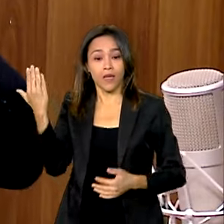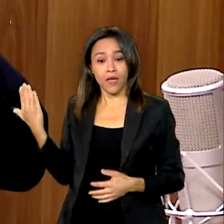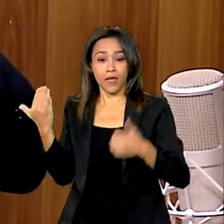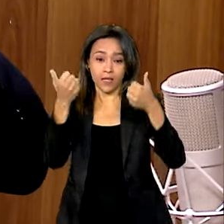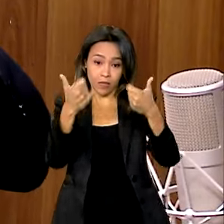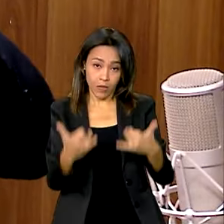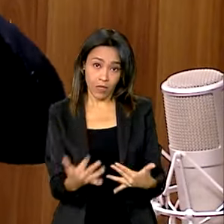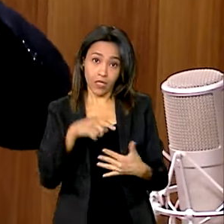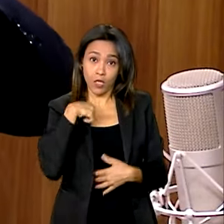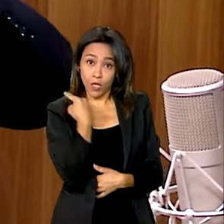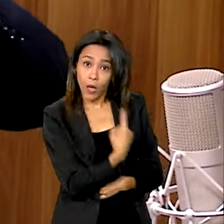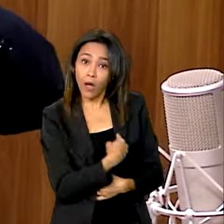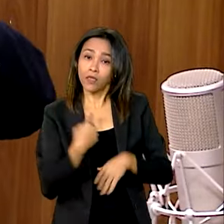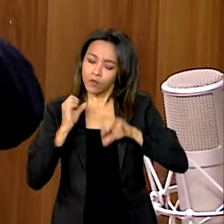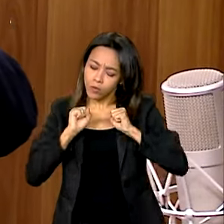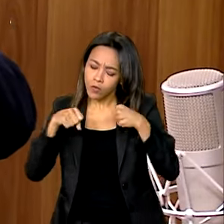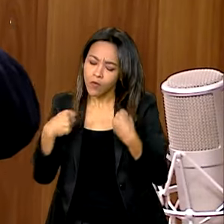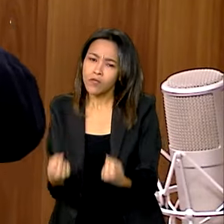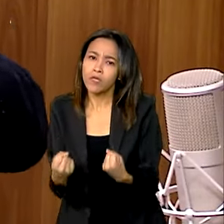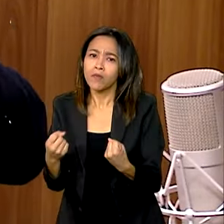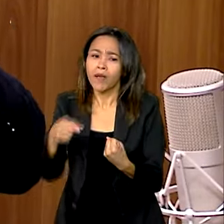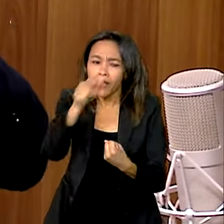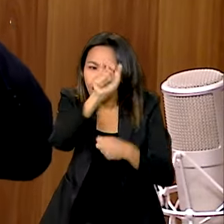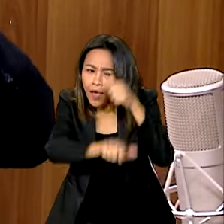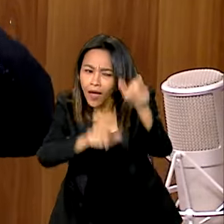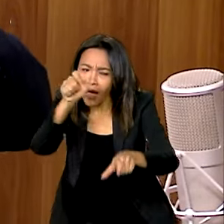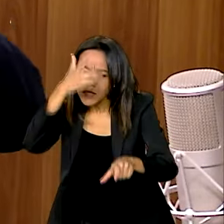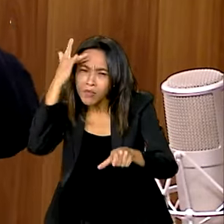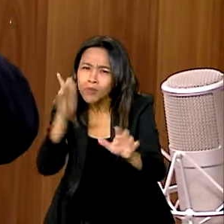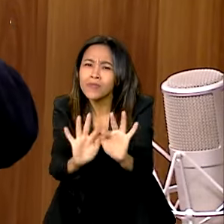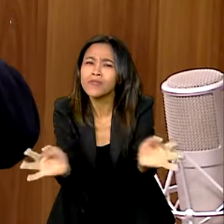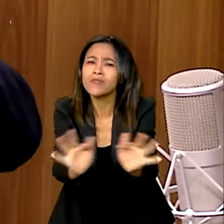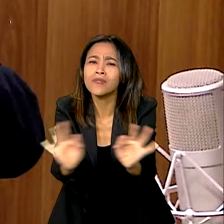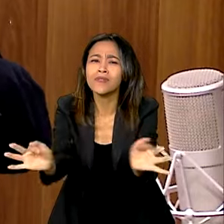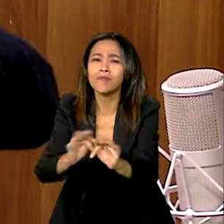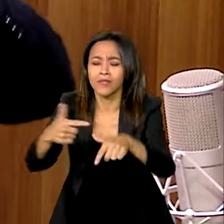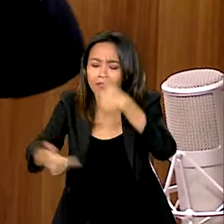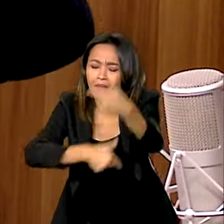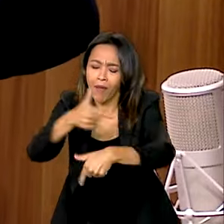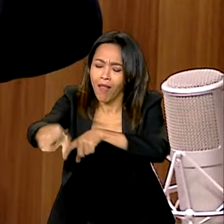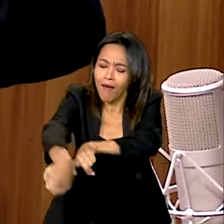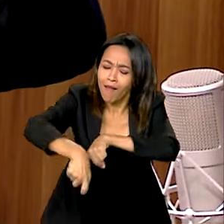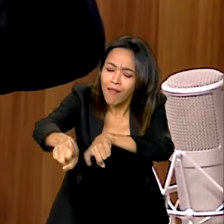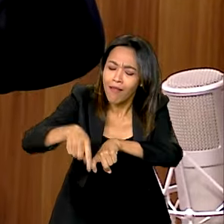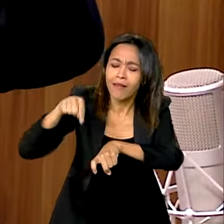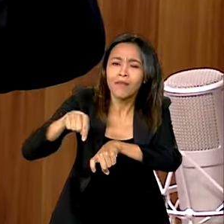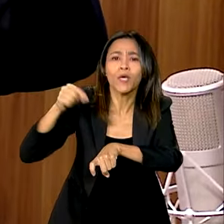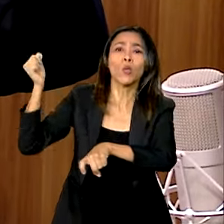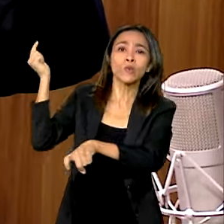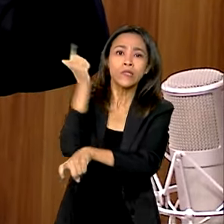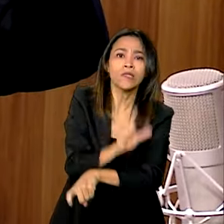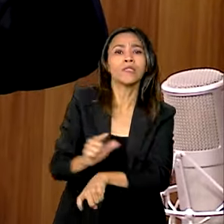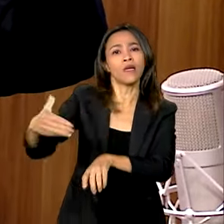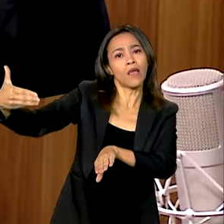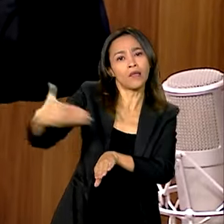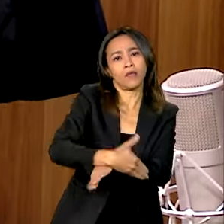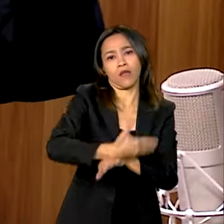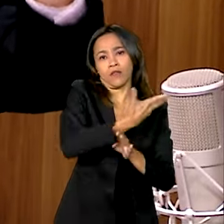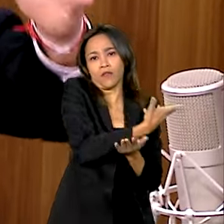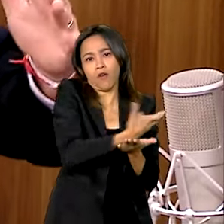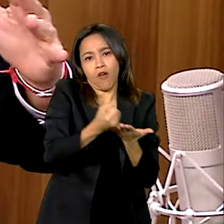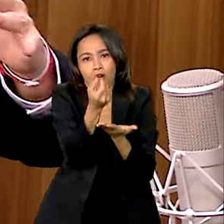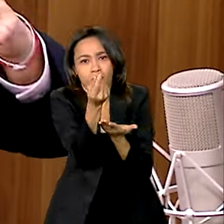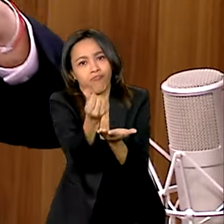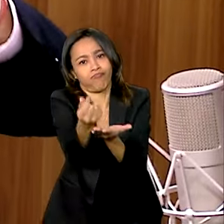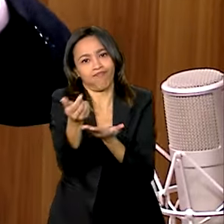um grande esforço para chegar no pequeno, o crédito chegar no pequeno. Porque no médio, o agricultor médio,